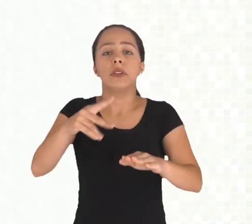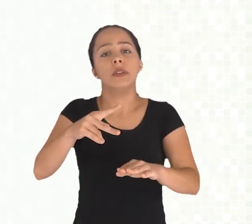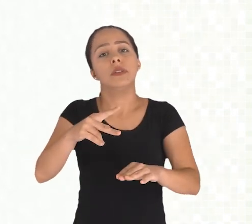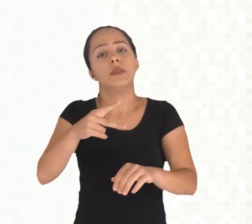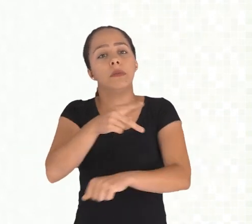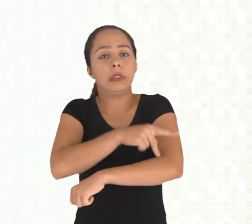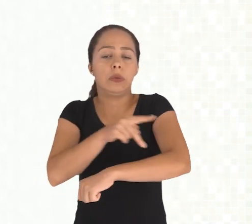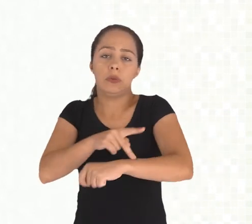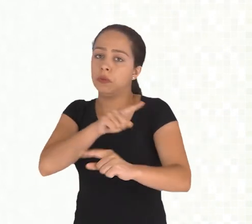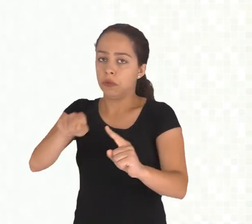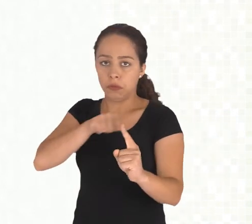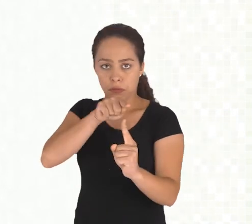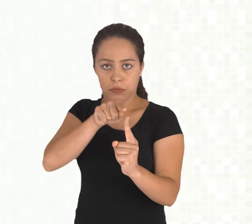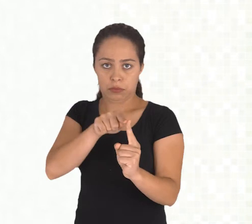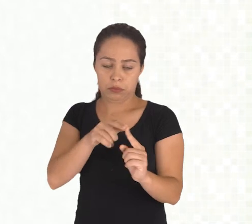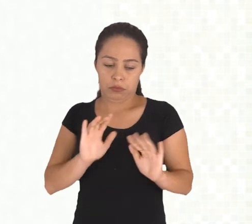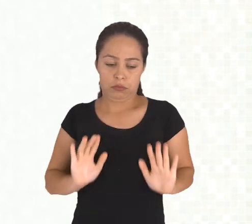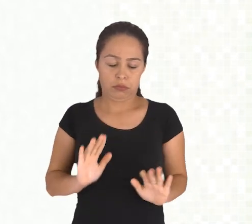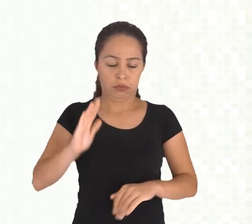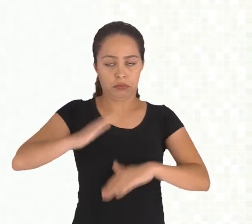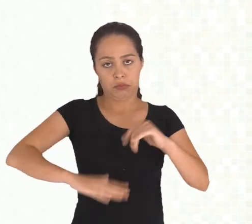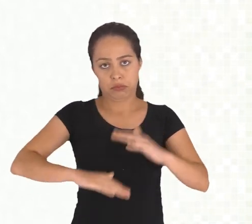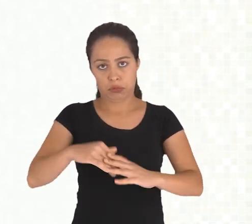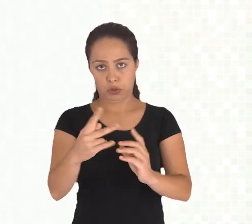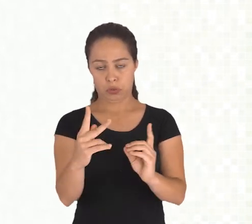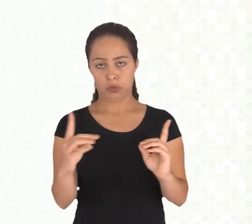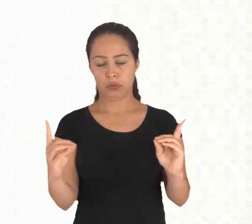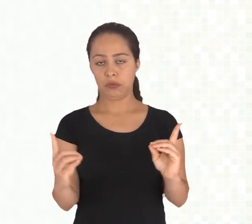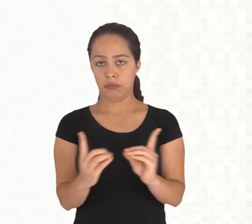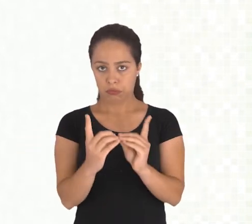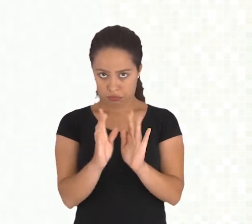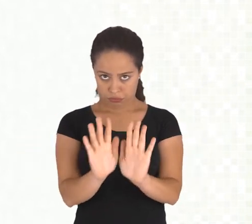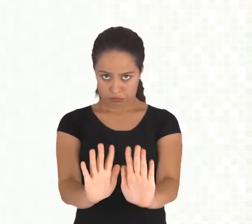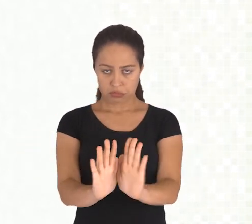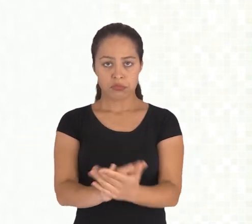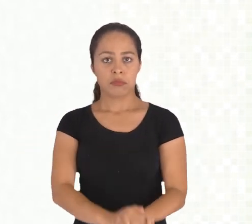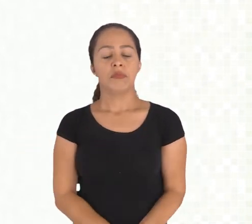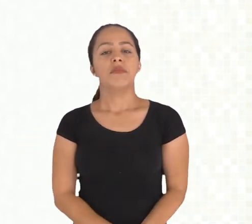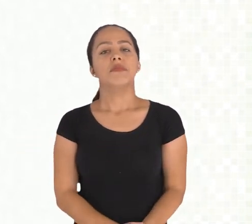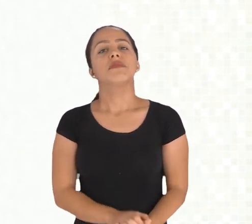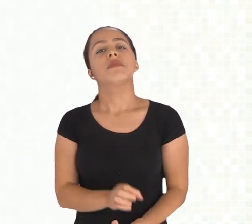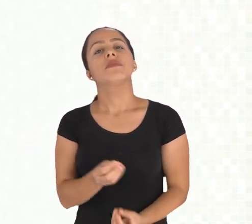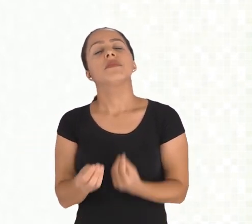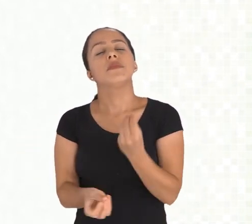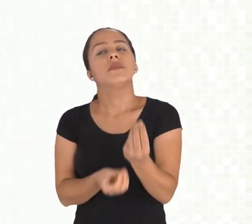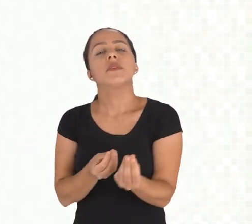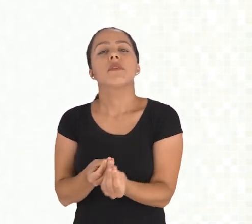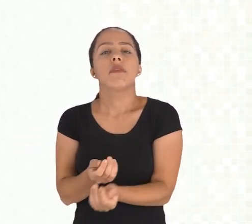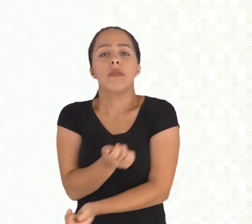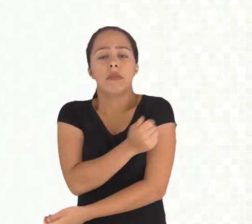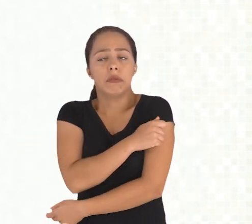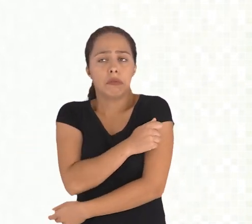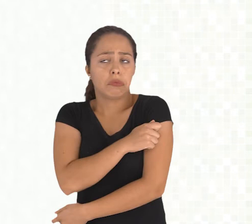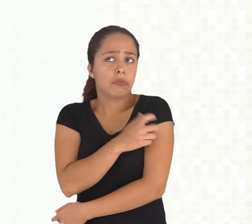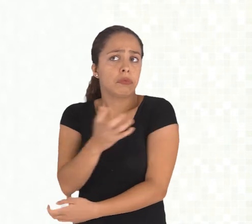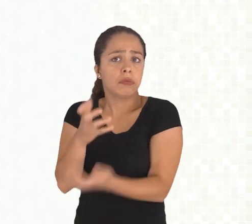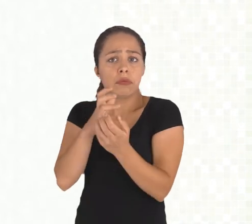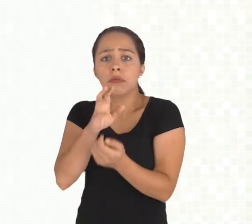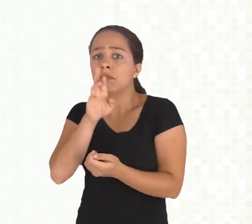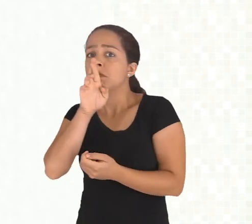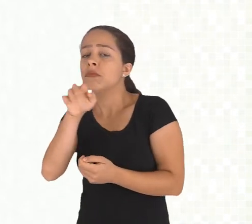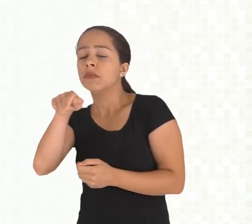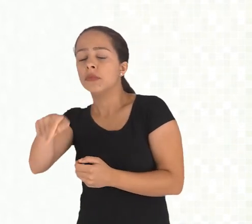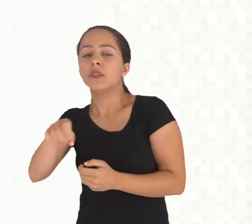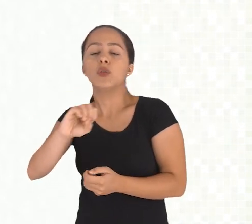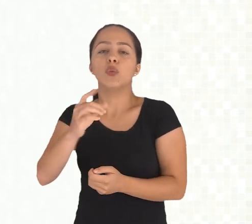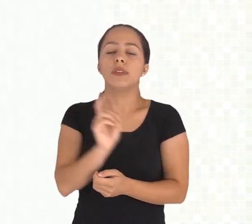tá certo? Aí depende do seu objetivo pedagógico, tá certo? No uso da escolha. Então, você pode mostrar também uma coluna nenhuma resposta, se o